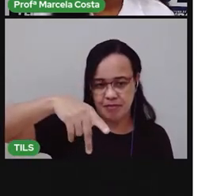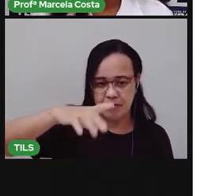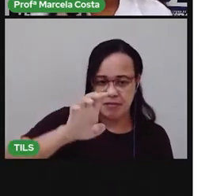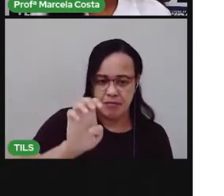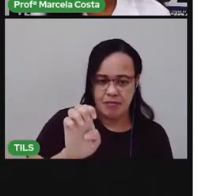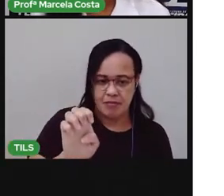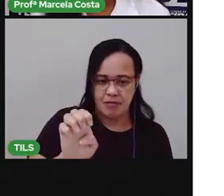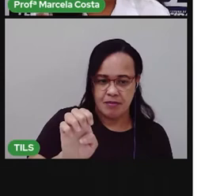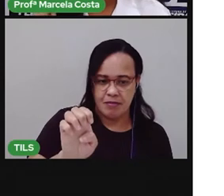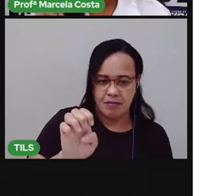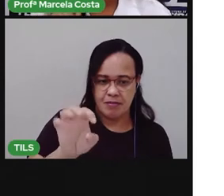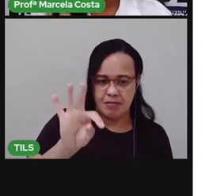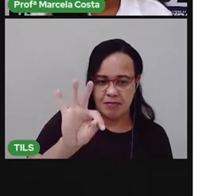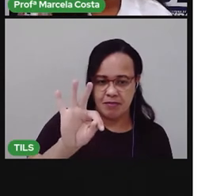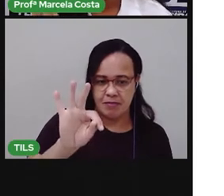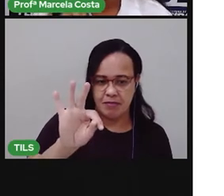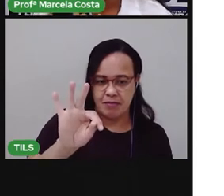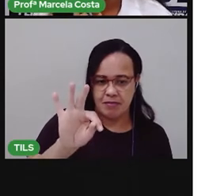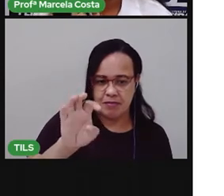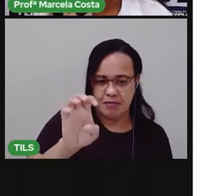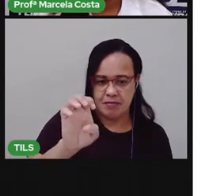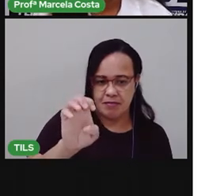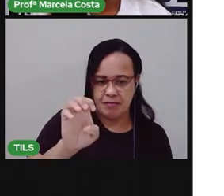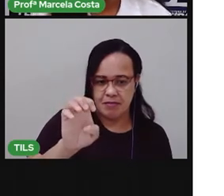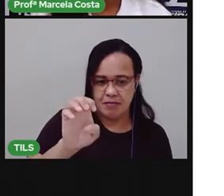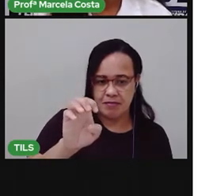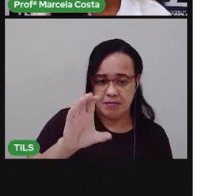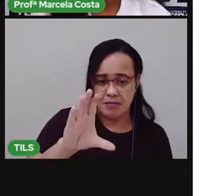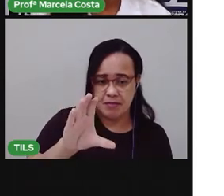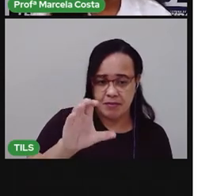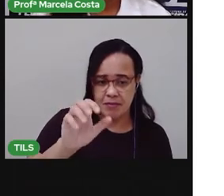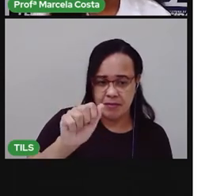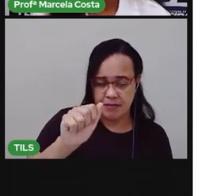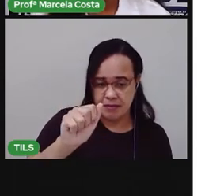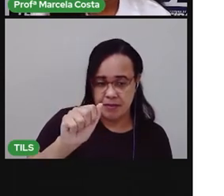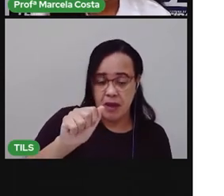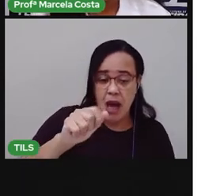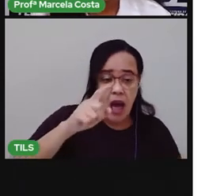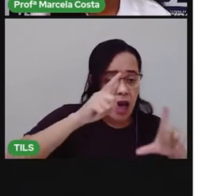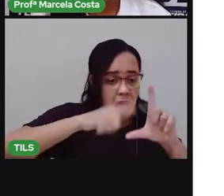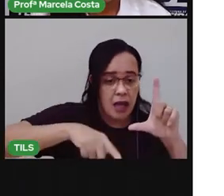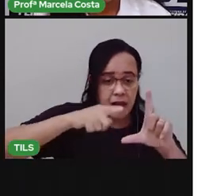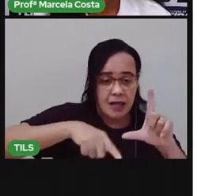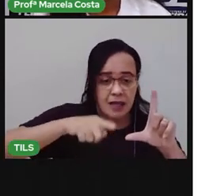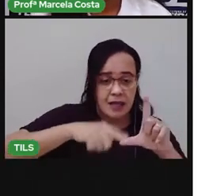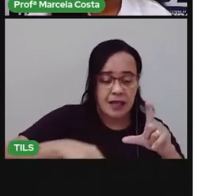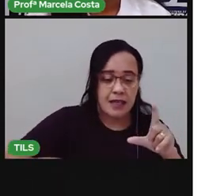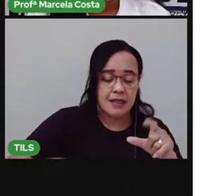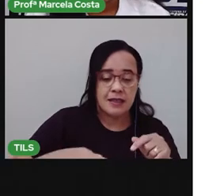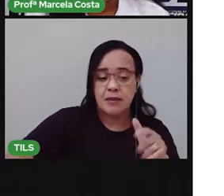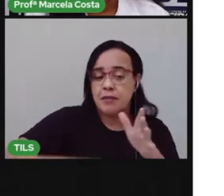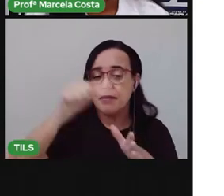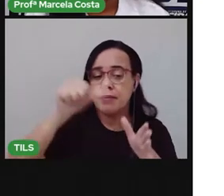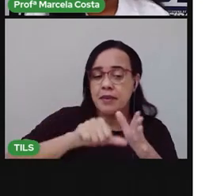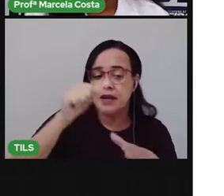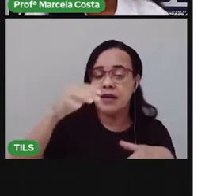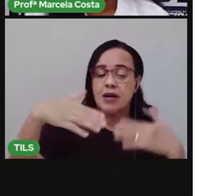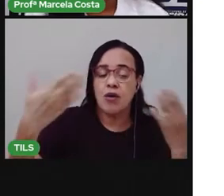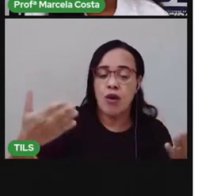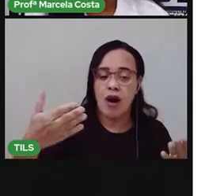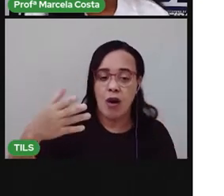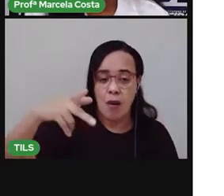-teca e pipa tem a mesma letra inicial. Que é a letra P. Olha.